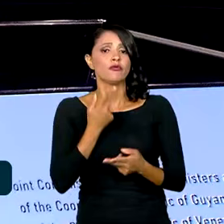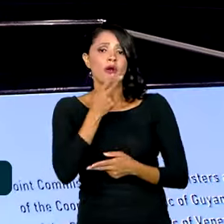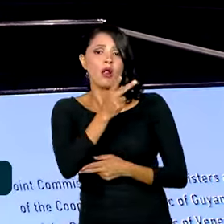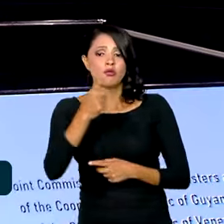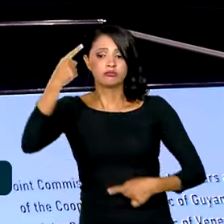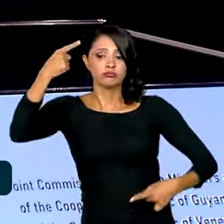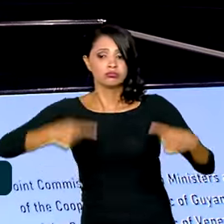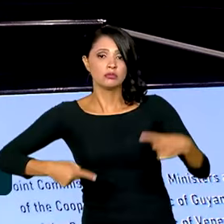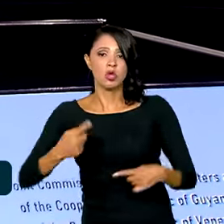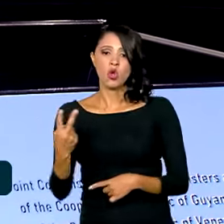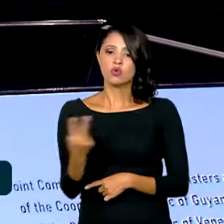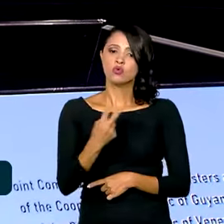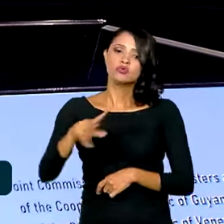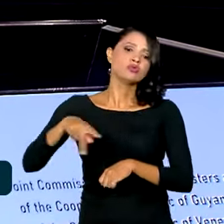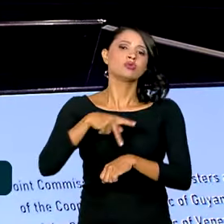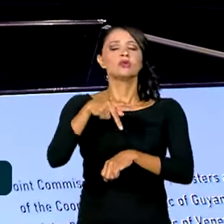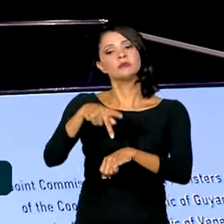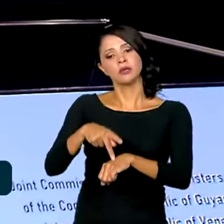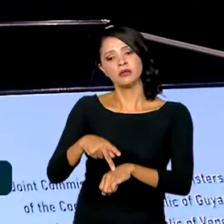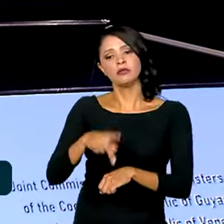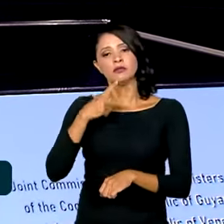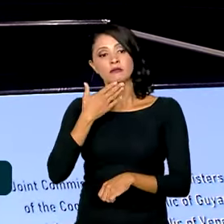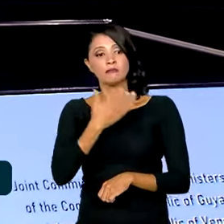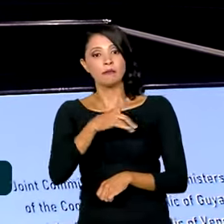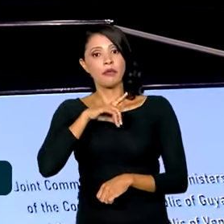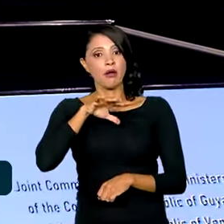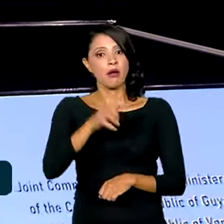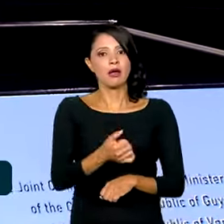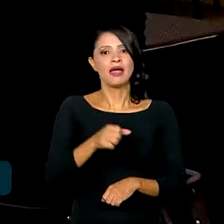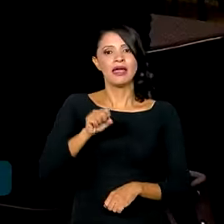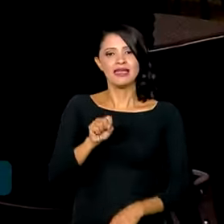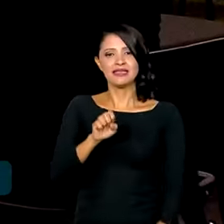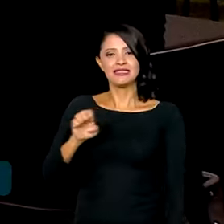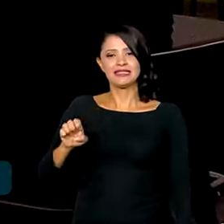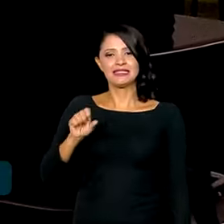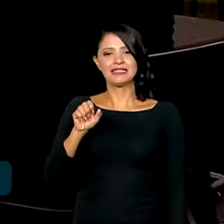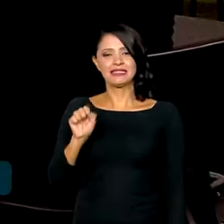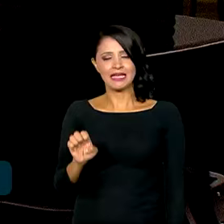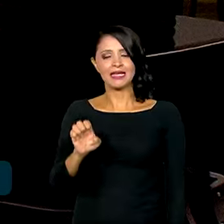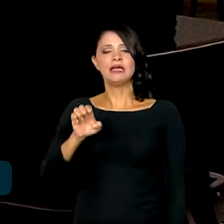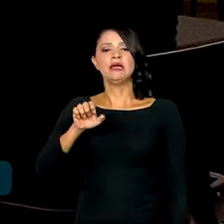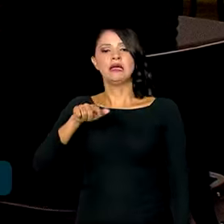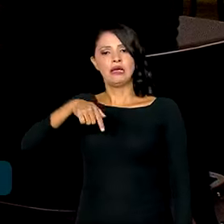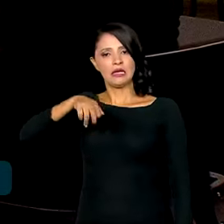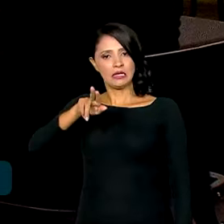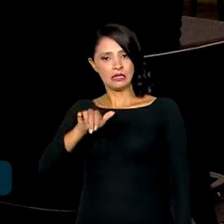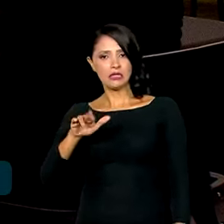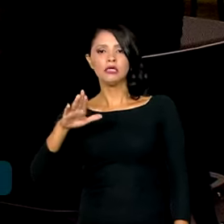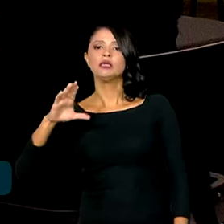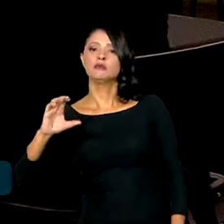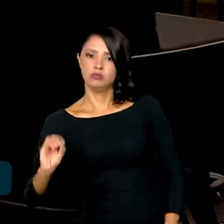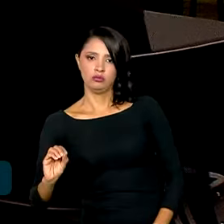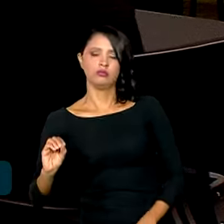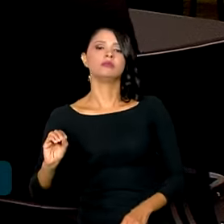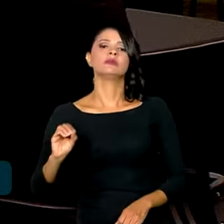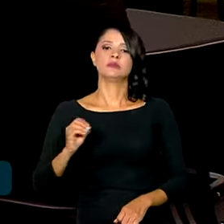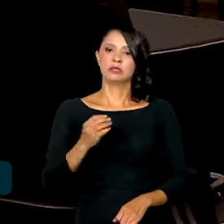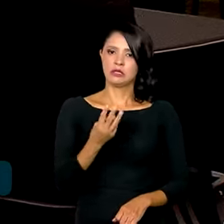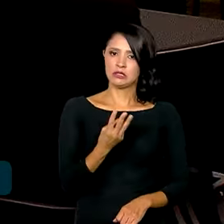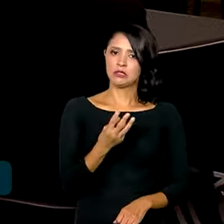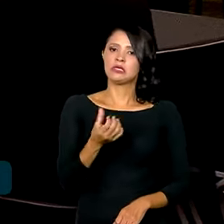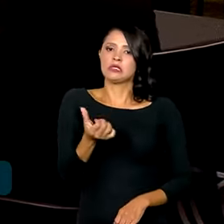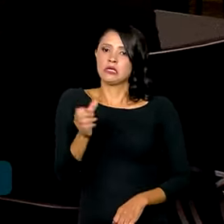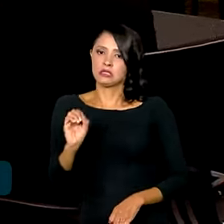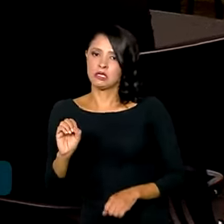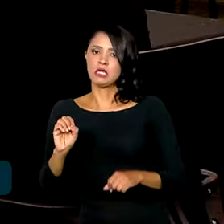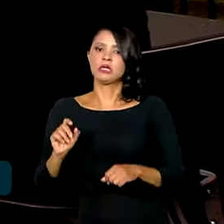disputa entre os dois países pela região de Esequibo, um trecho de 160 quilômetros quadrados